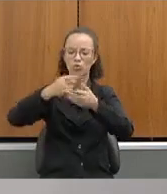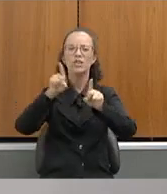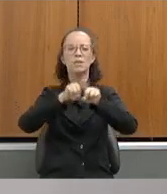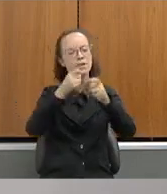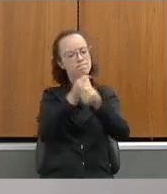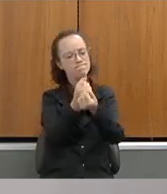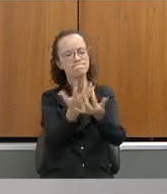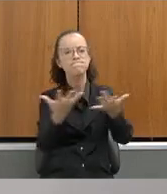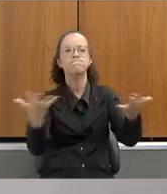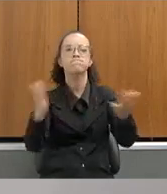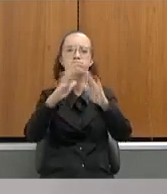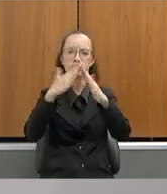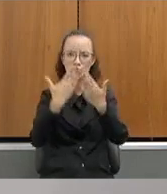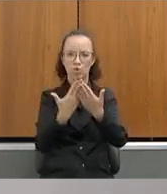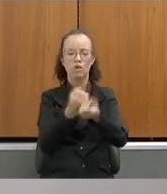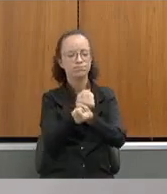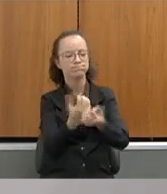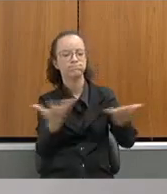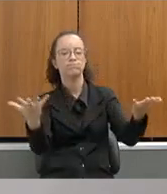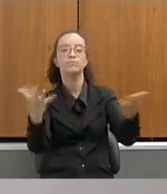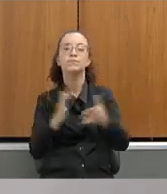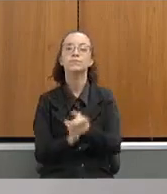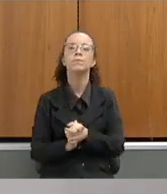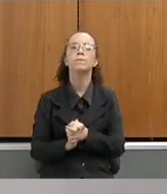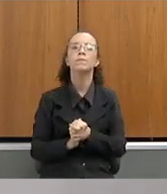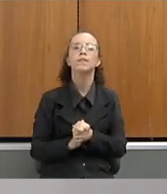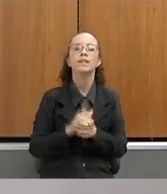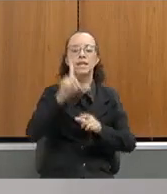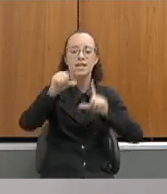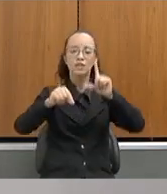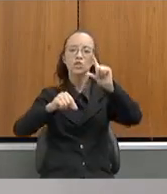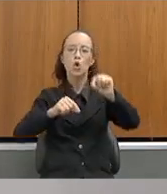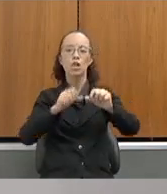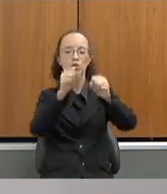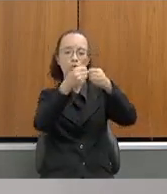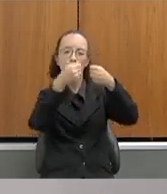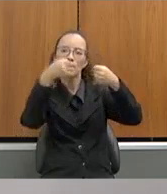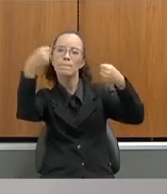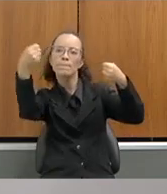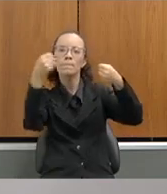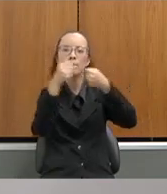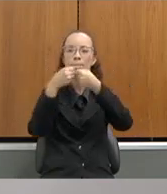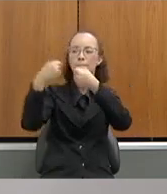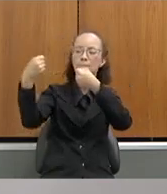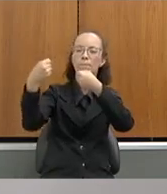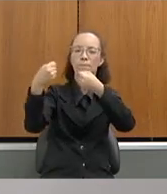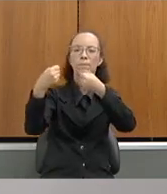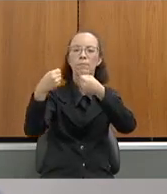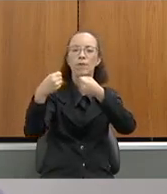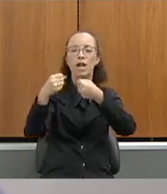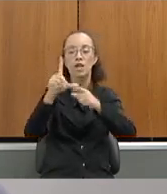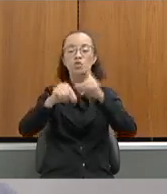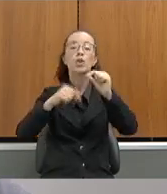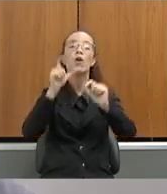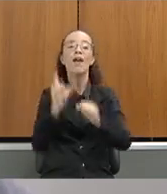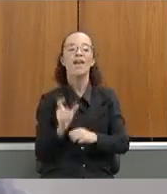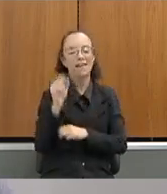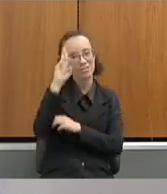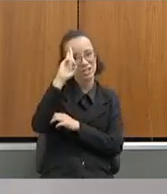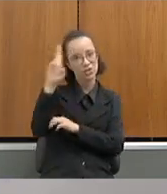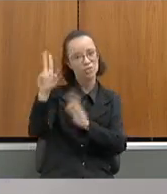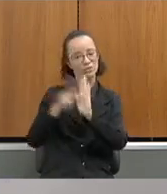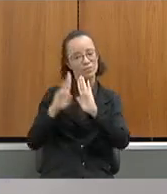nas escolas e a escolha do mobiliário foi feita pelos diretores de escola. E eu juro para você que é o último papel, viu, deputado?